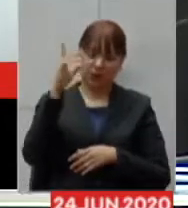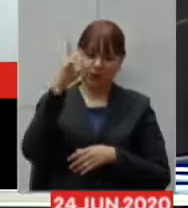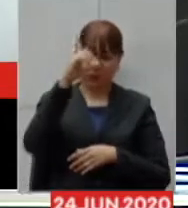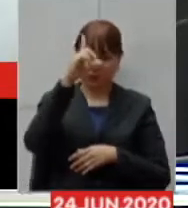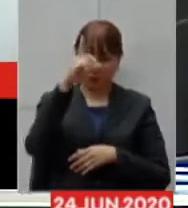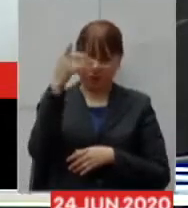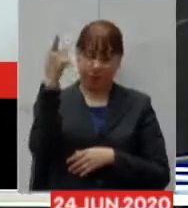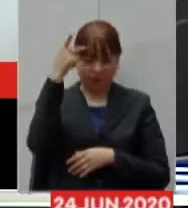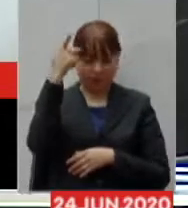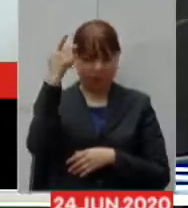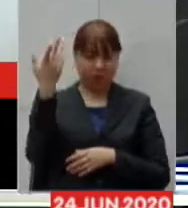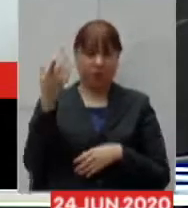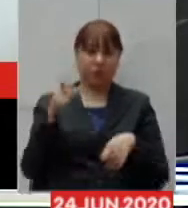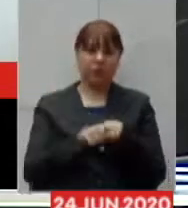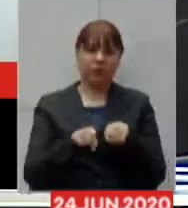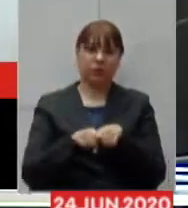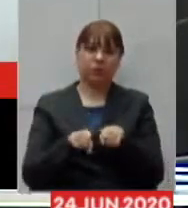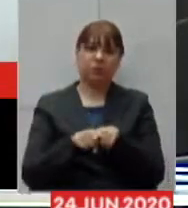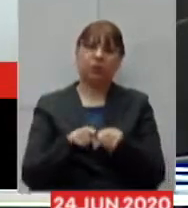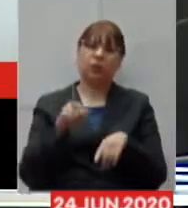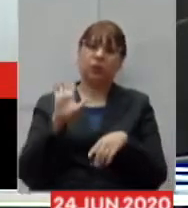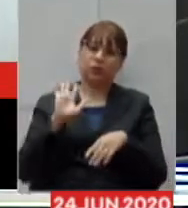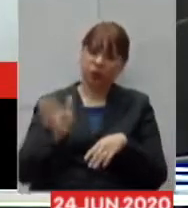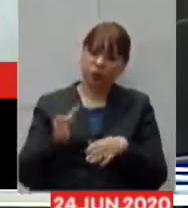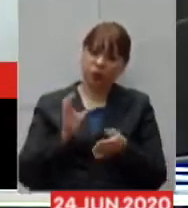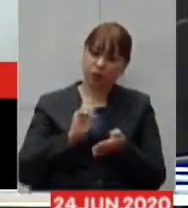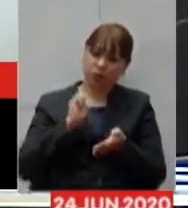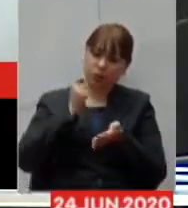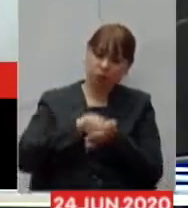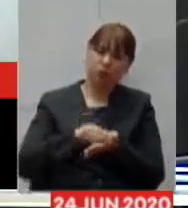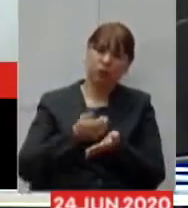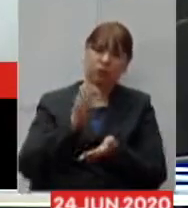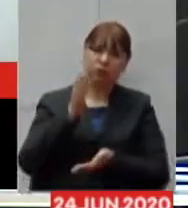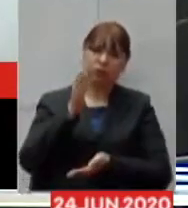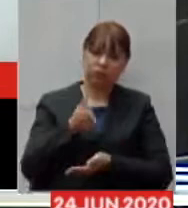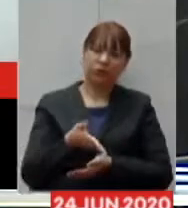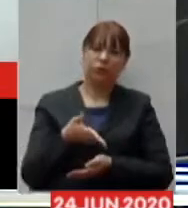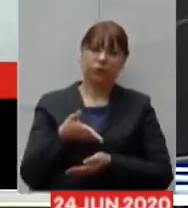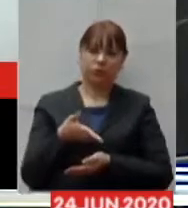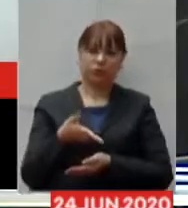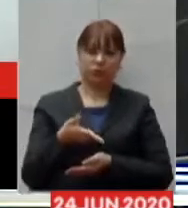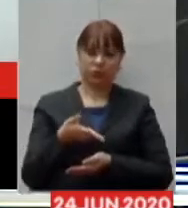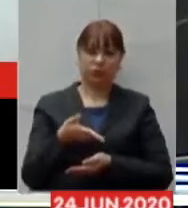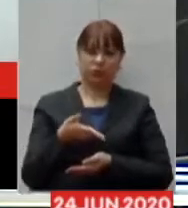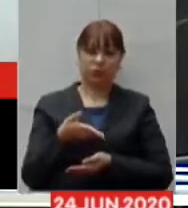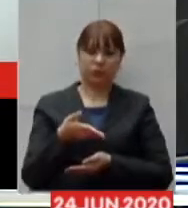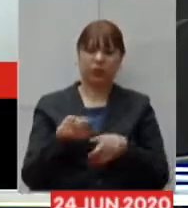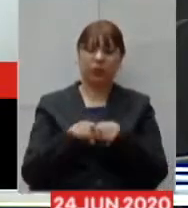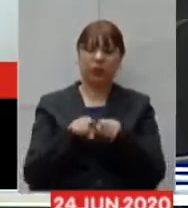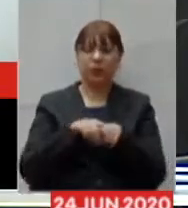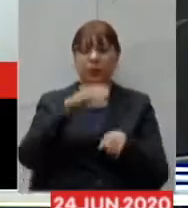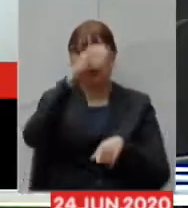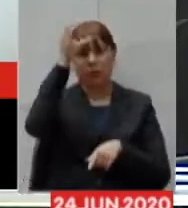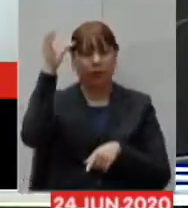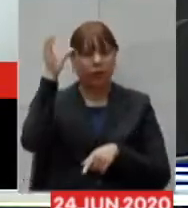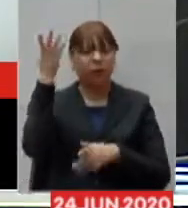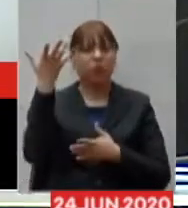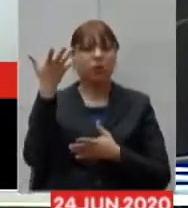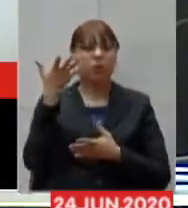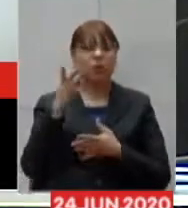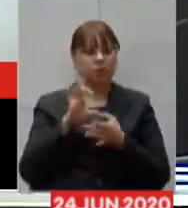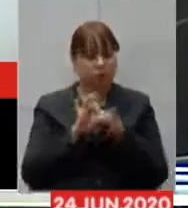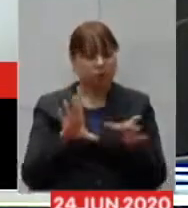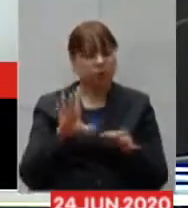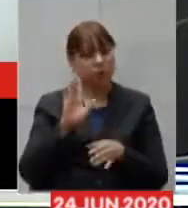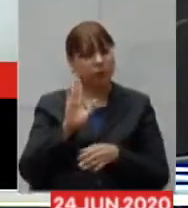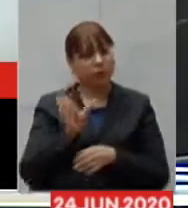Caridade de Muriaé o dinheiro já foi depositado na conta do Fundo Municipal de Saúde a Câmara dos Vereadores já aprovou a utilização